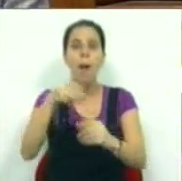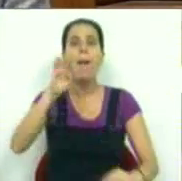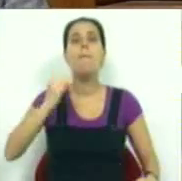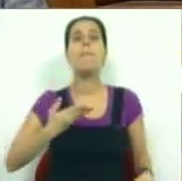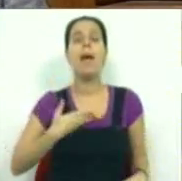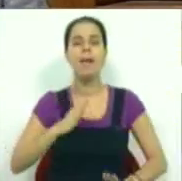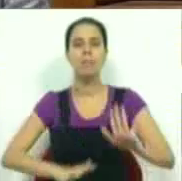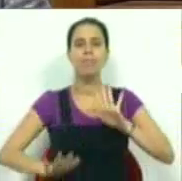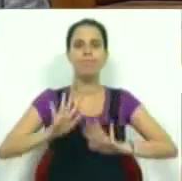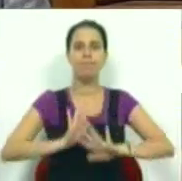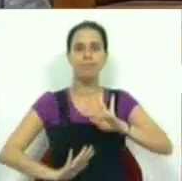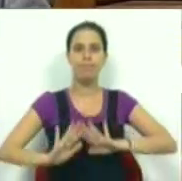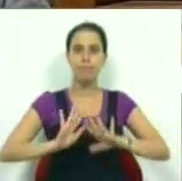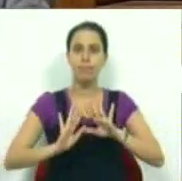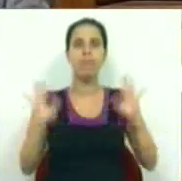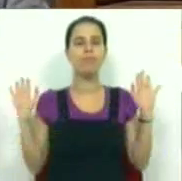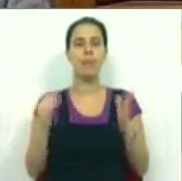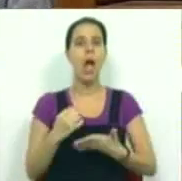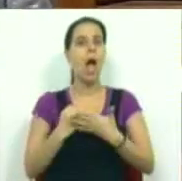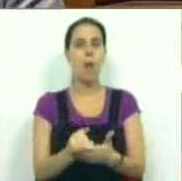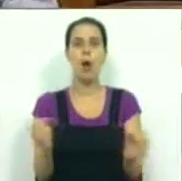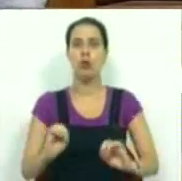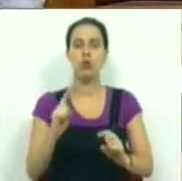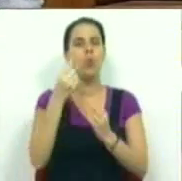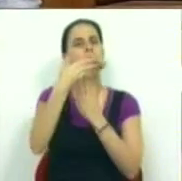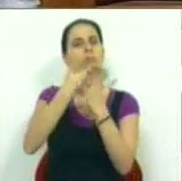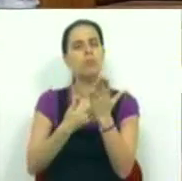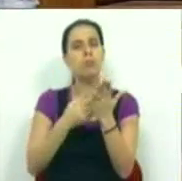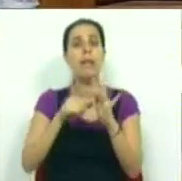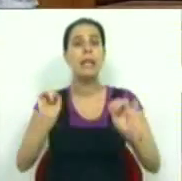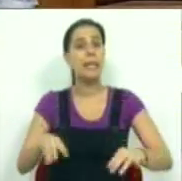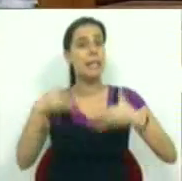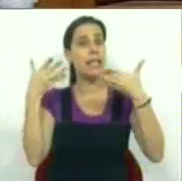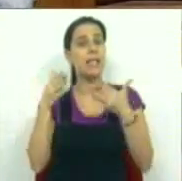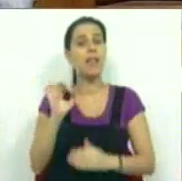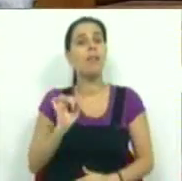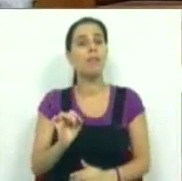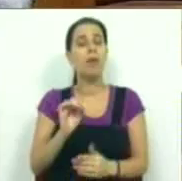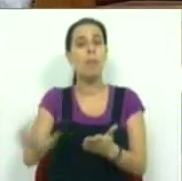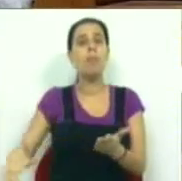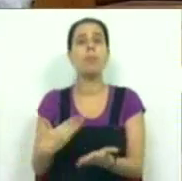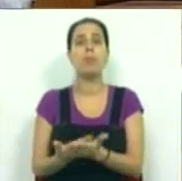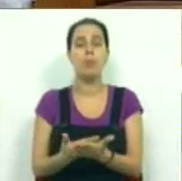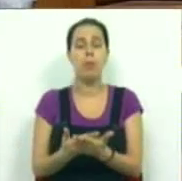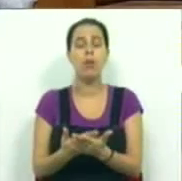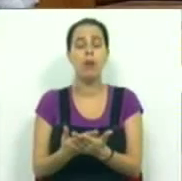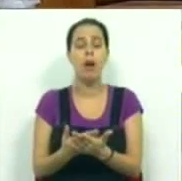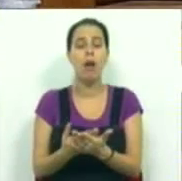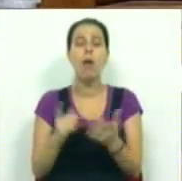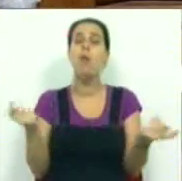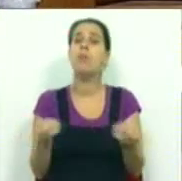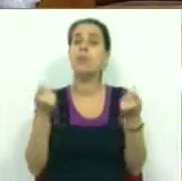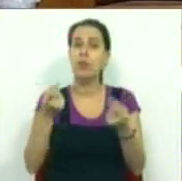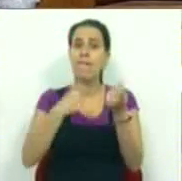PSD recuou e tirou o seu apoio a um documento e a uma iniciativa legislativa que propunha a